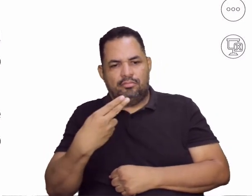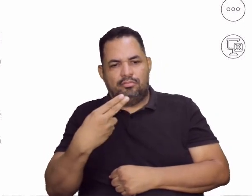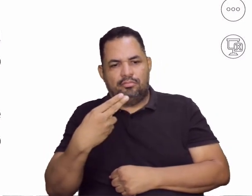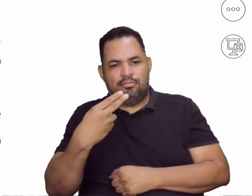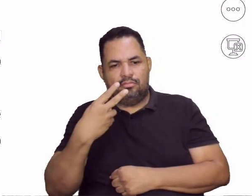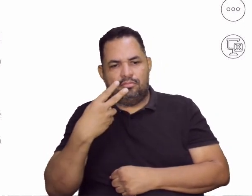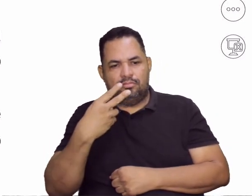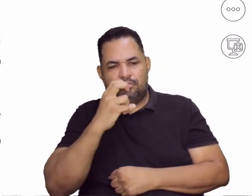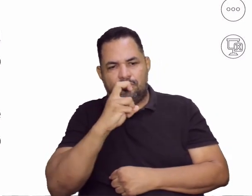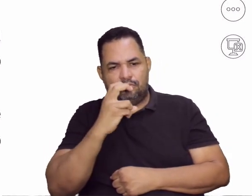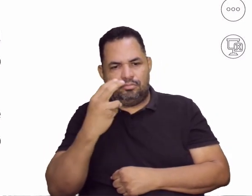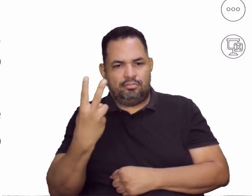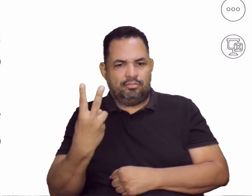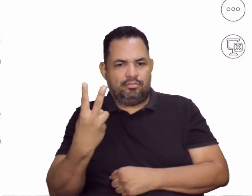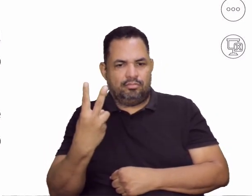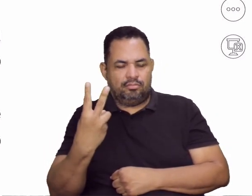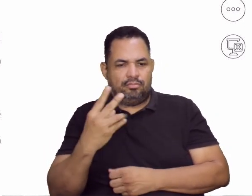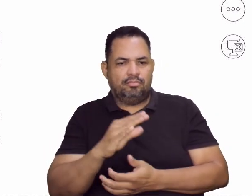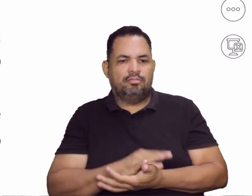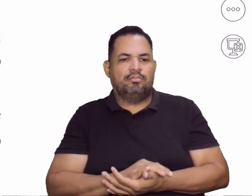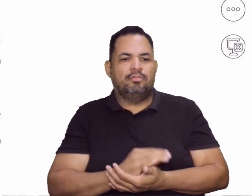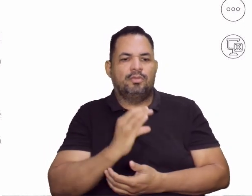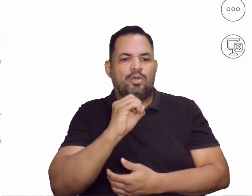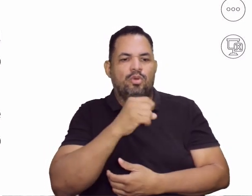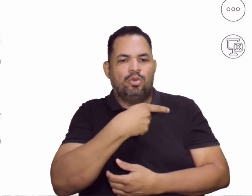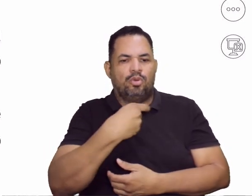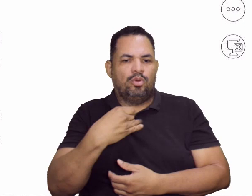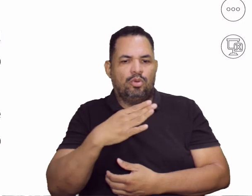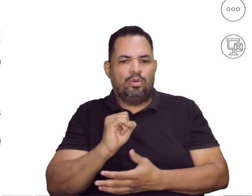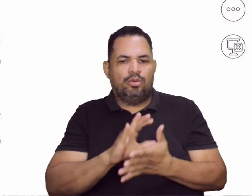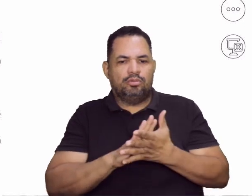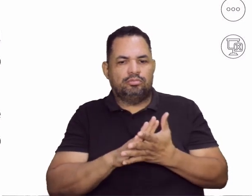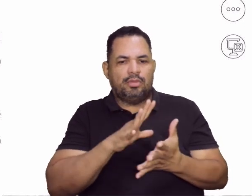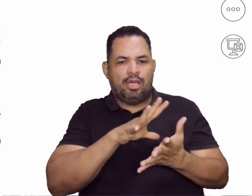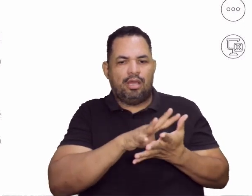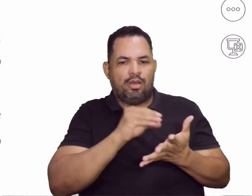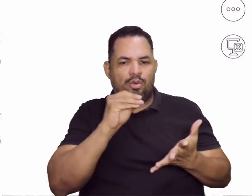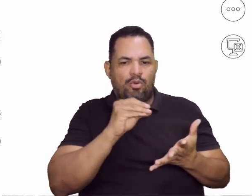simulador de jogo da velha. Depois, em 1958,